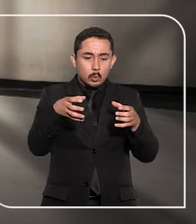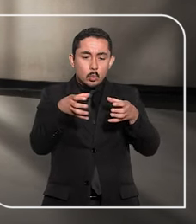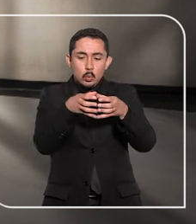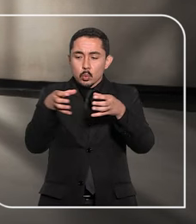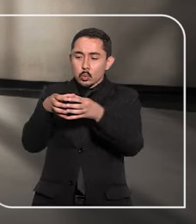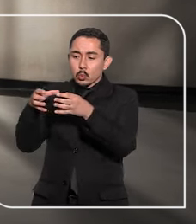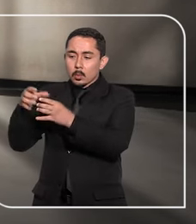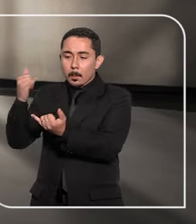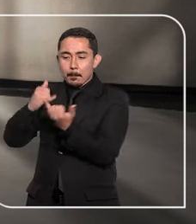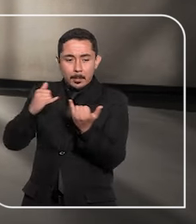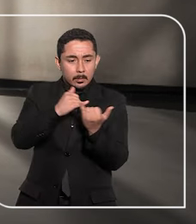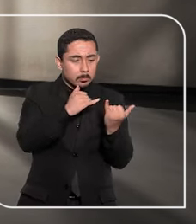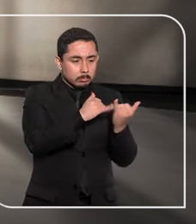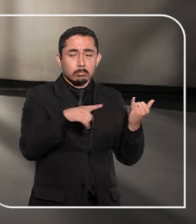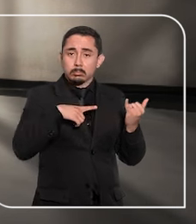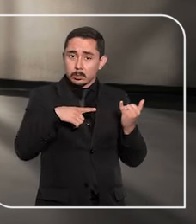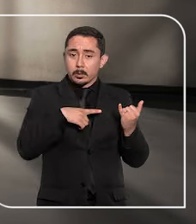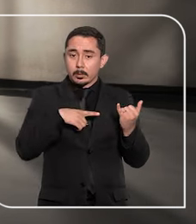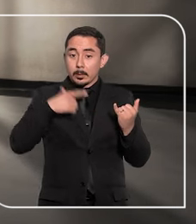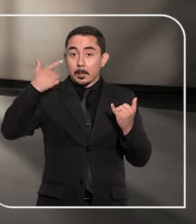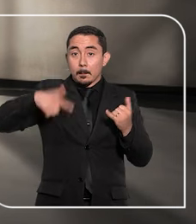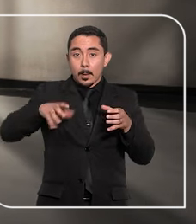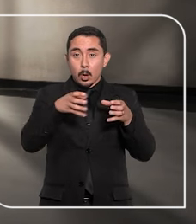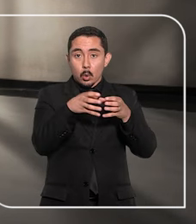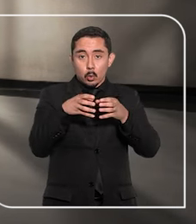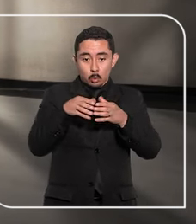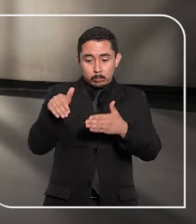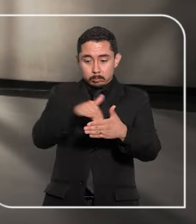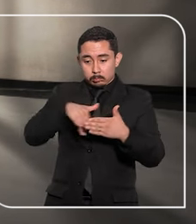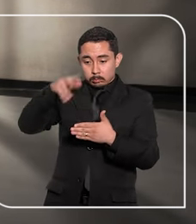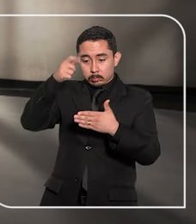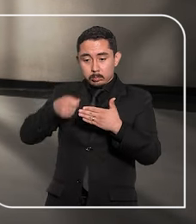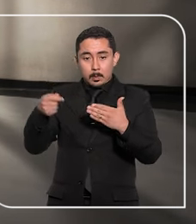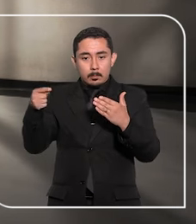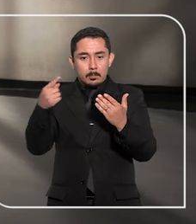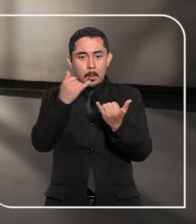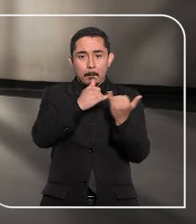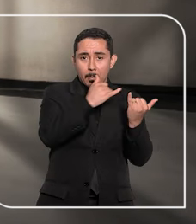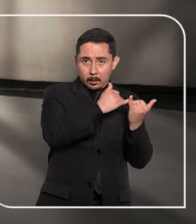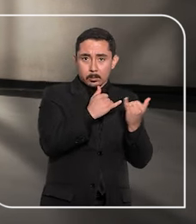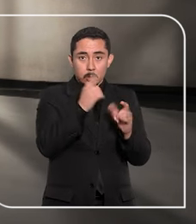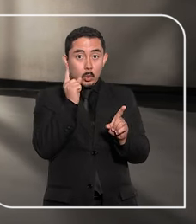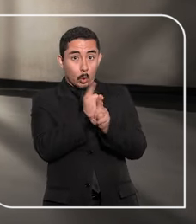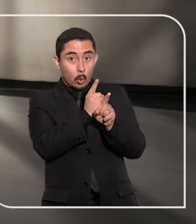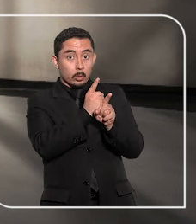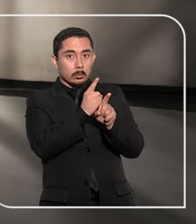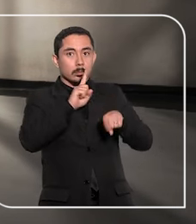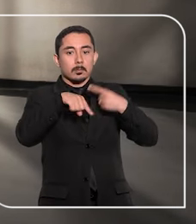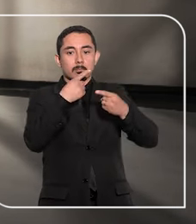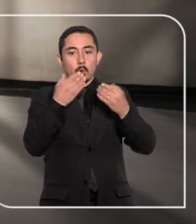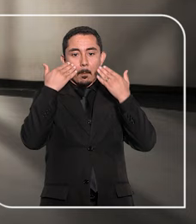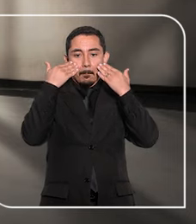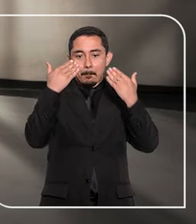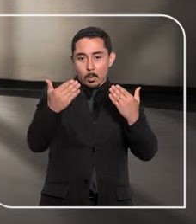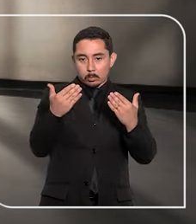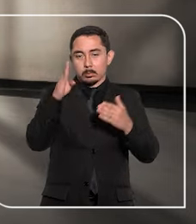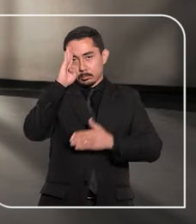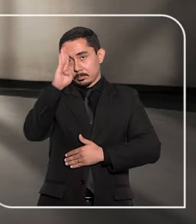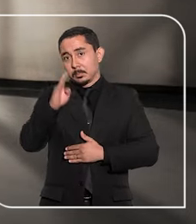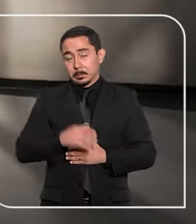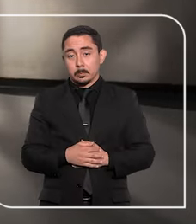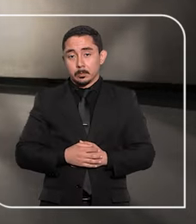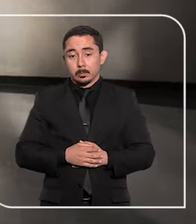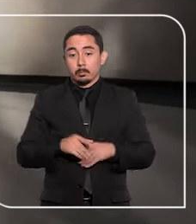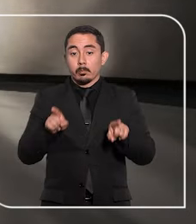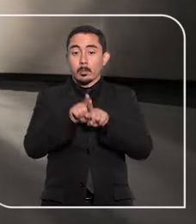similaridade. Dentro dos grupos, o acórdão mais similar em relação aos outros é identificado e exibido como paradigma.